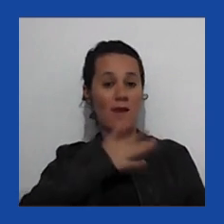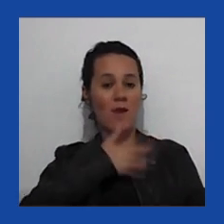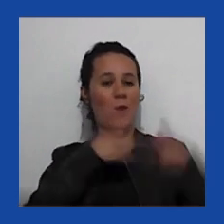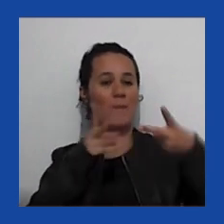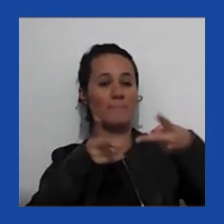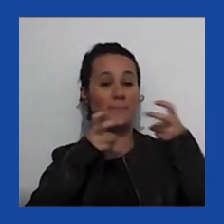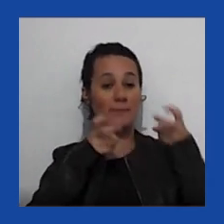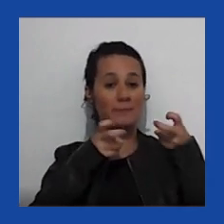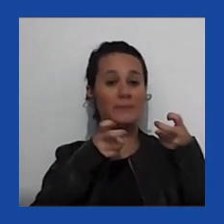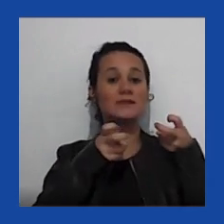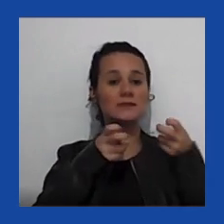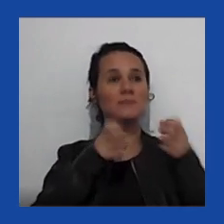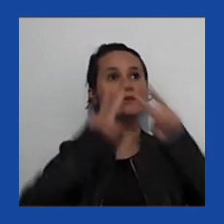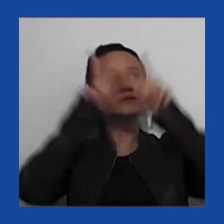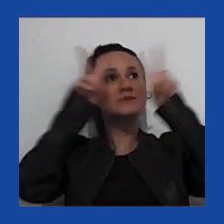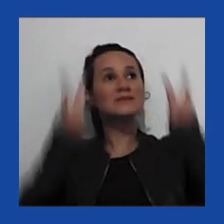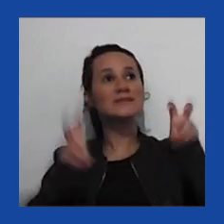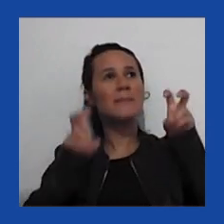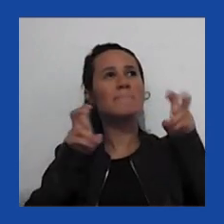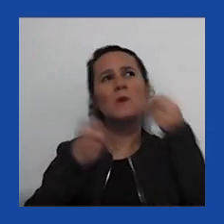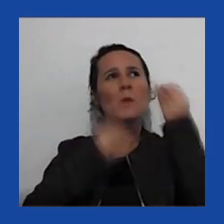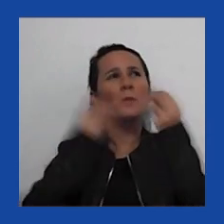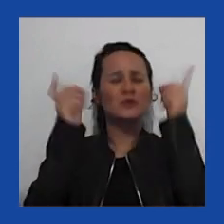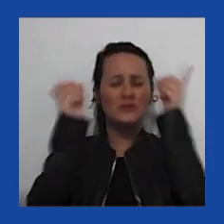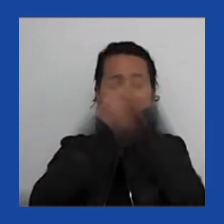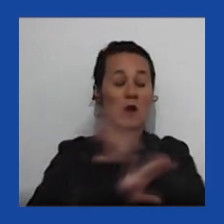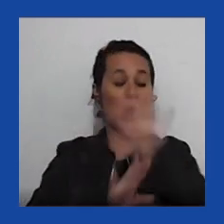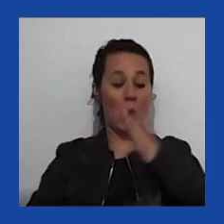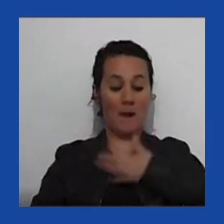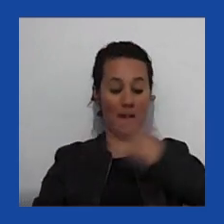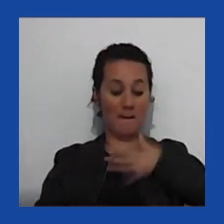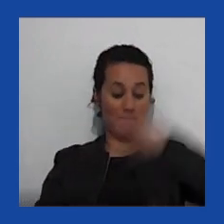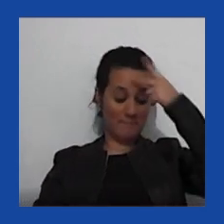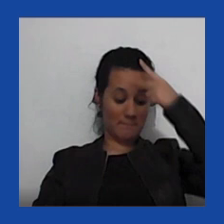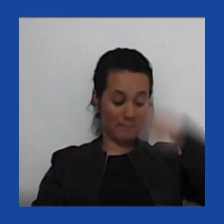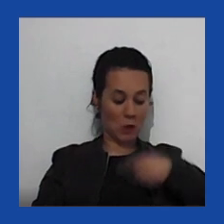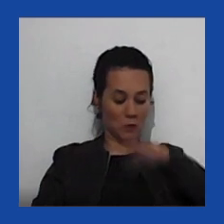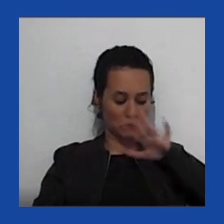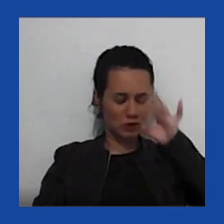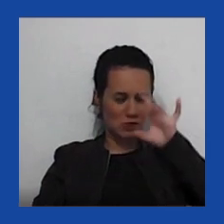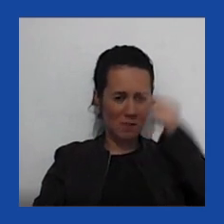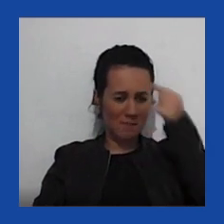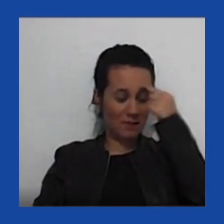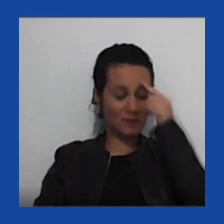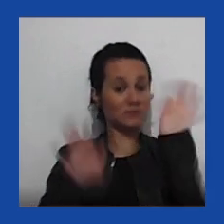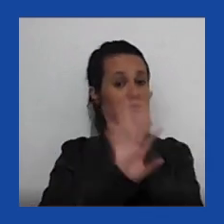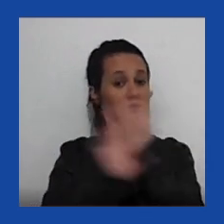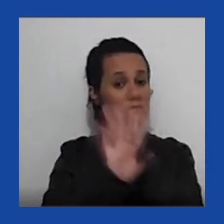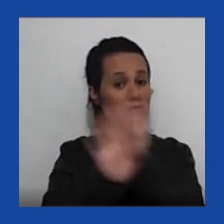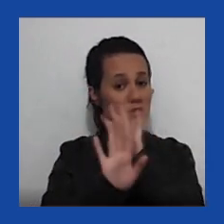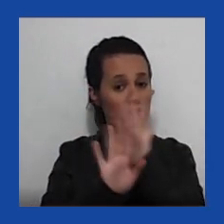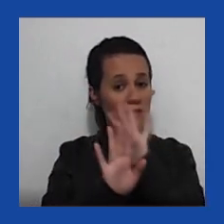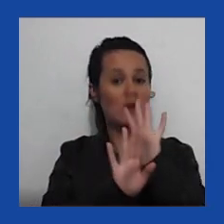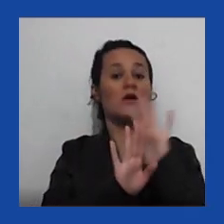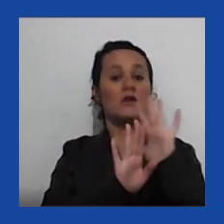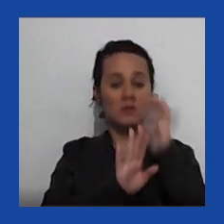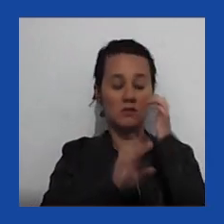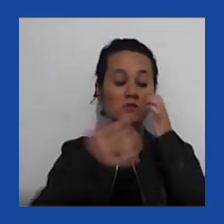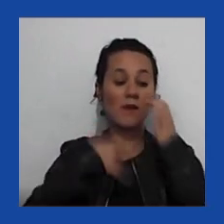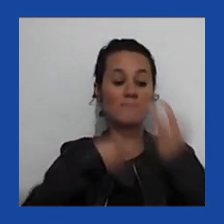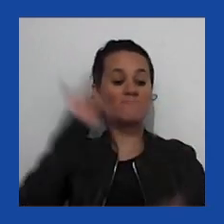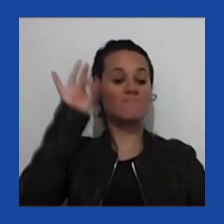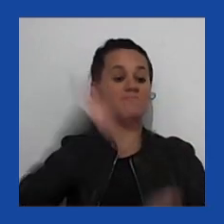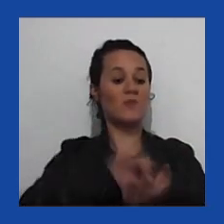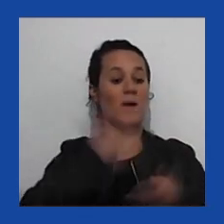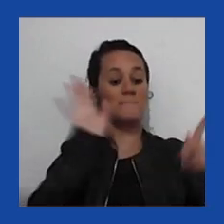sobre temas difíceis, não é minha perspectiva pessoal, não é uma perspectiva oficial do